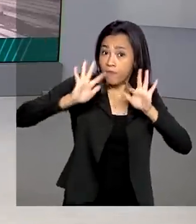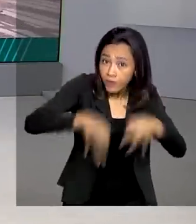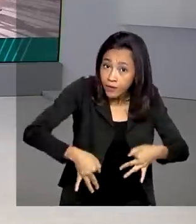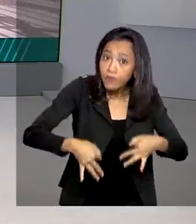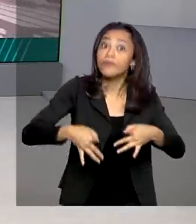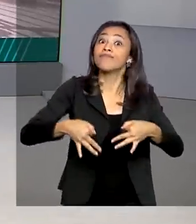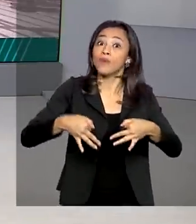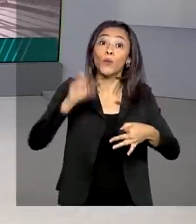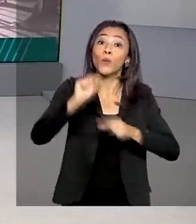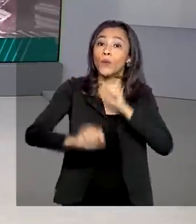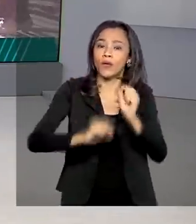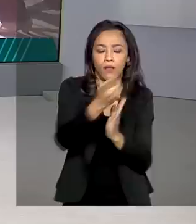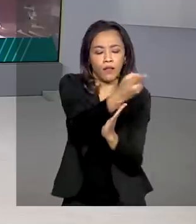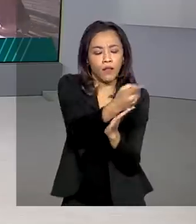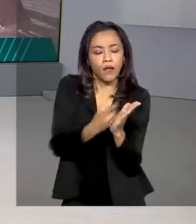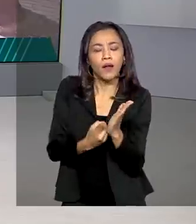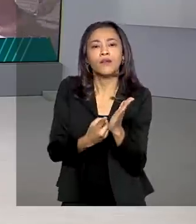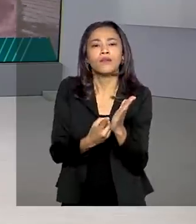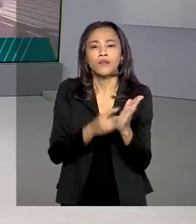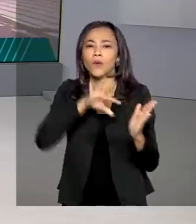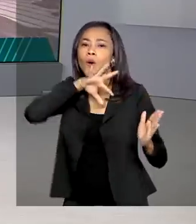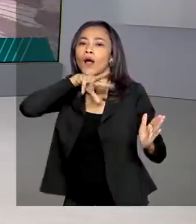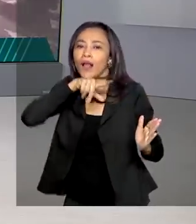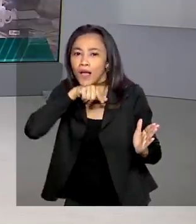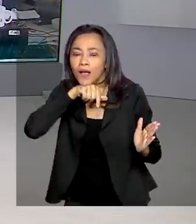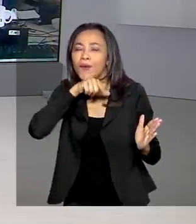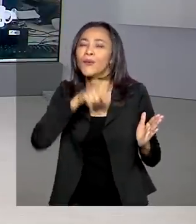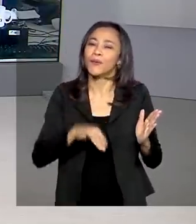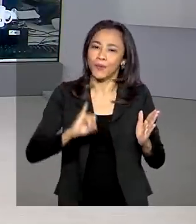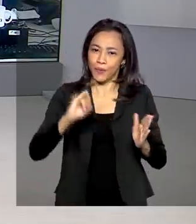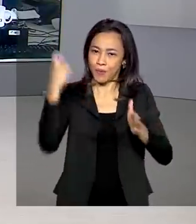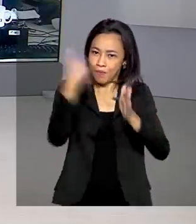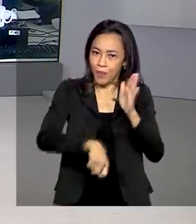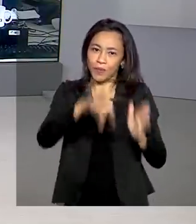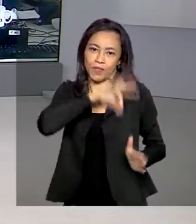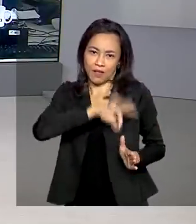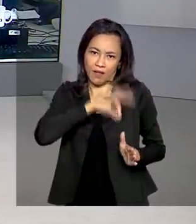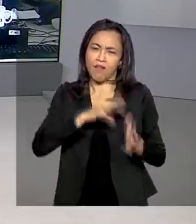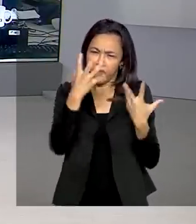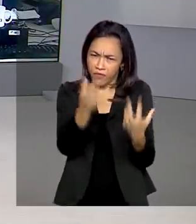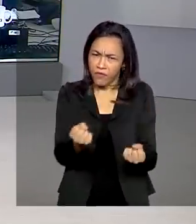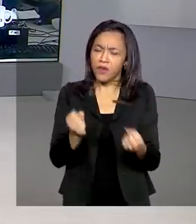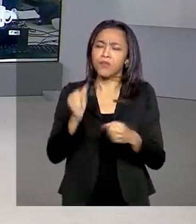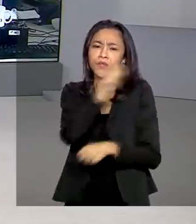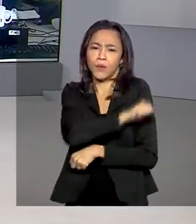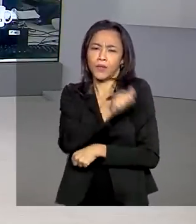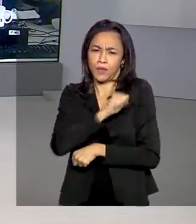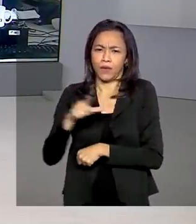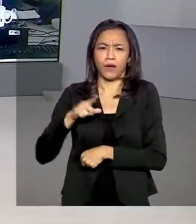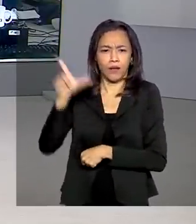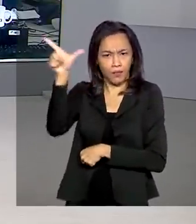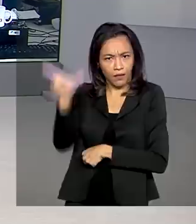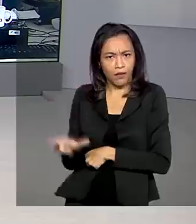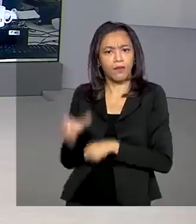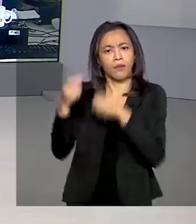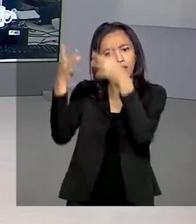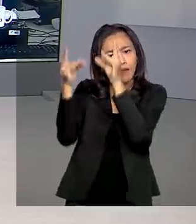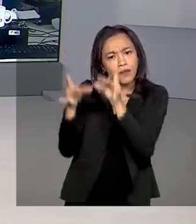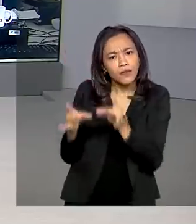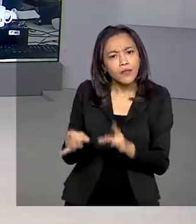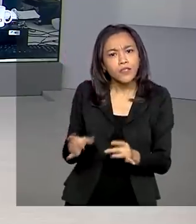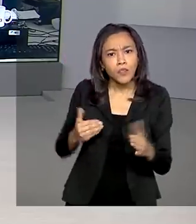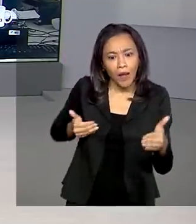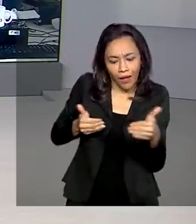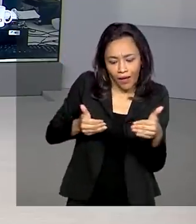para acertar as contas com o Leão. Vamos agora ao vivo ao Rio de Janeiro, porque a repórter Cláudia Boiunga tem mais informações sobre essa reta final de